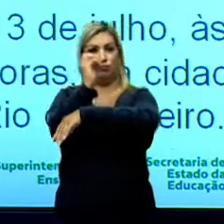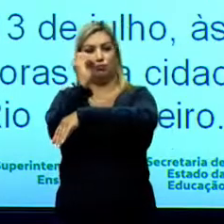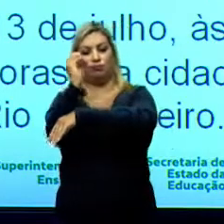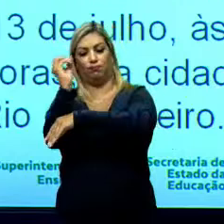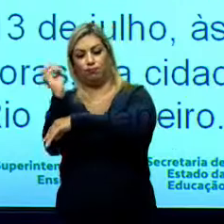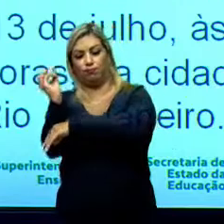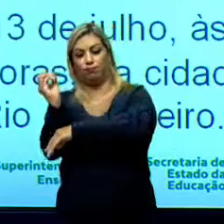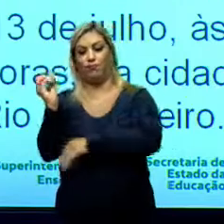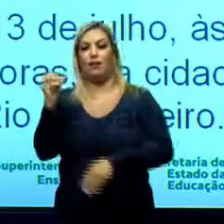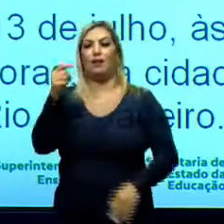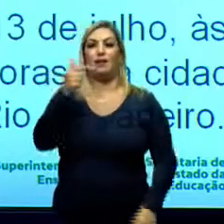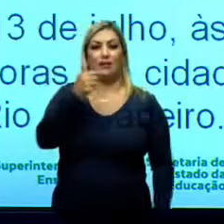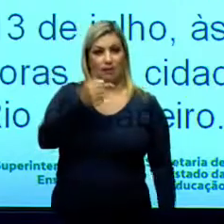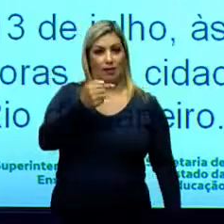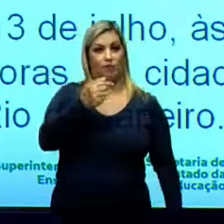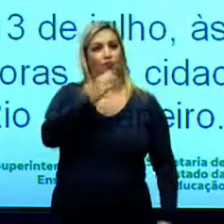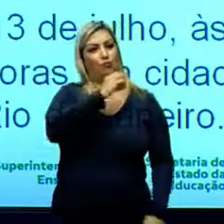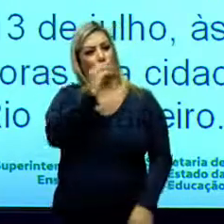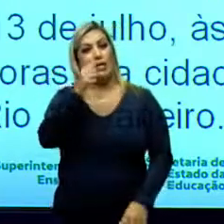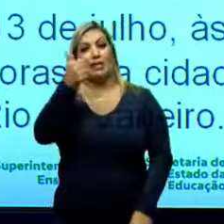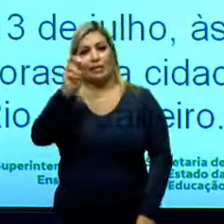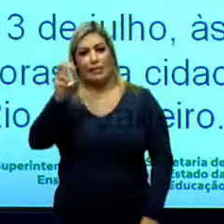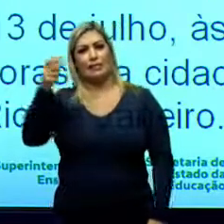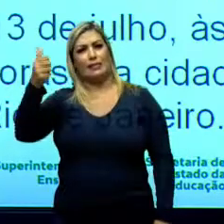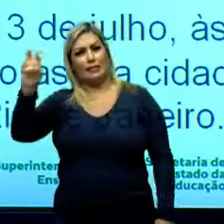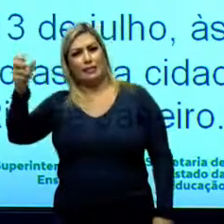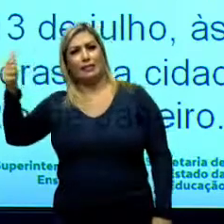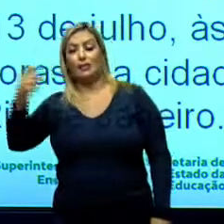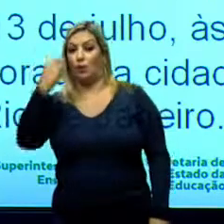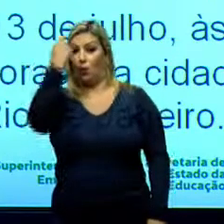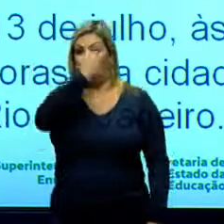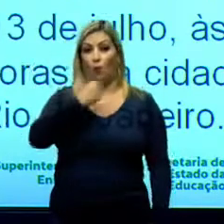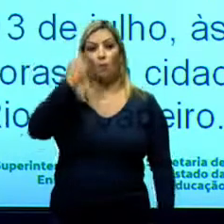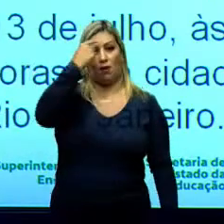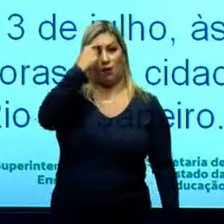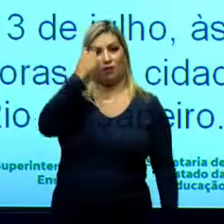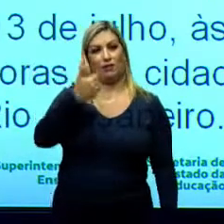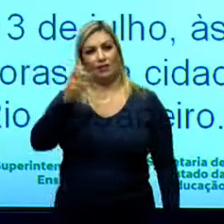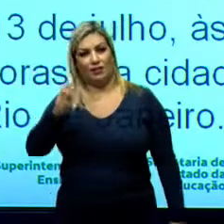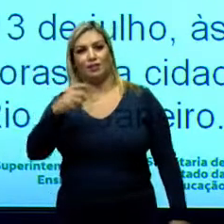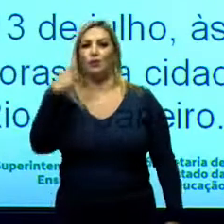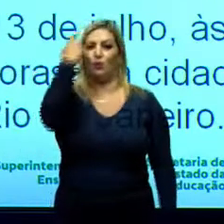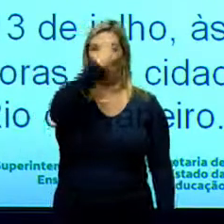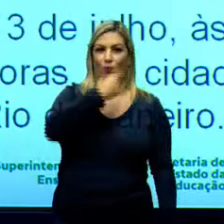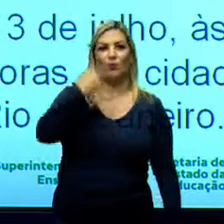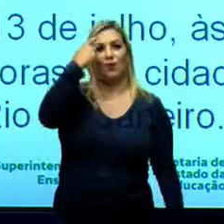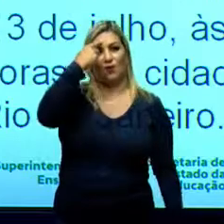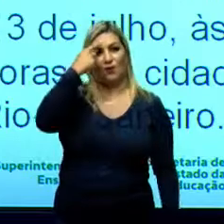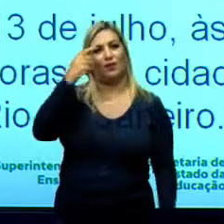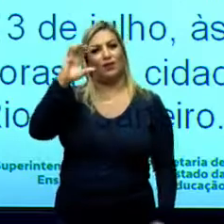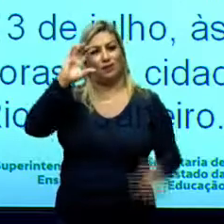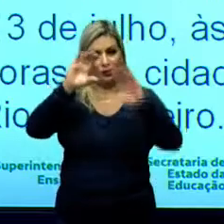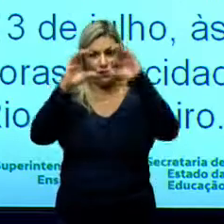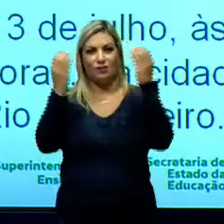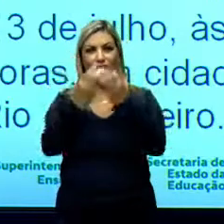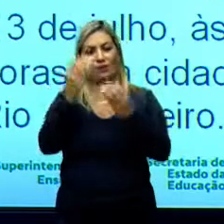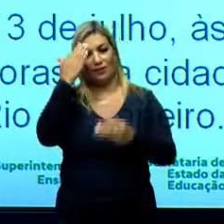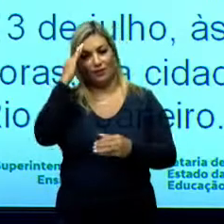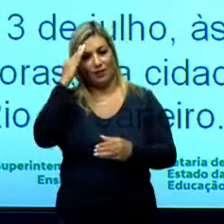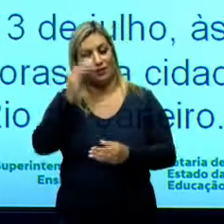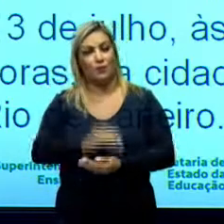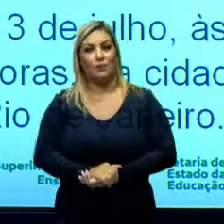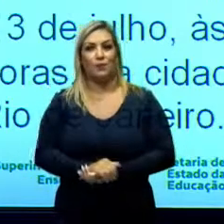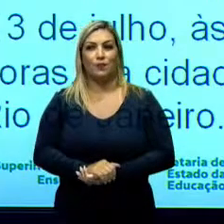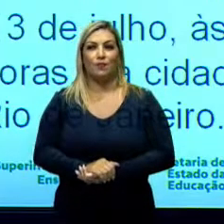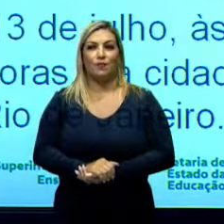horas da manhã. E assim por diante, tá? Então, a cada 15 graus que ele se movimenta no céu, eu tenho o passar de uma hora. Quando